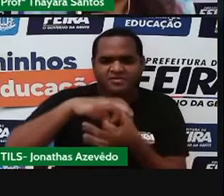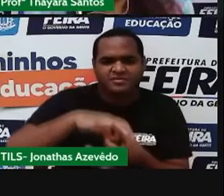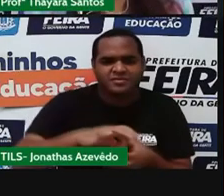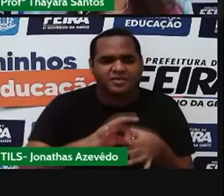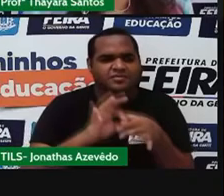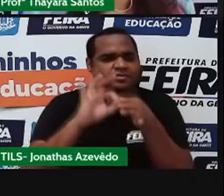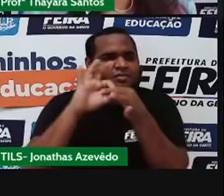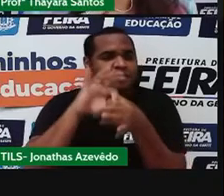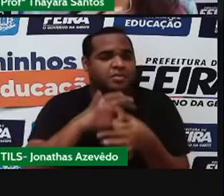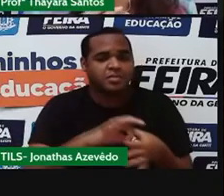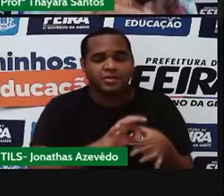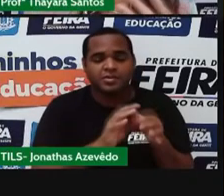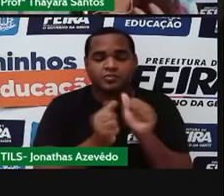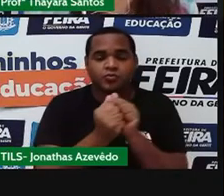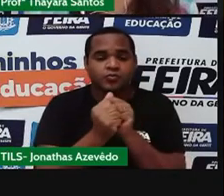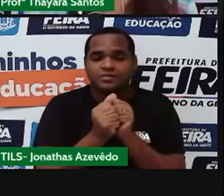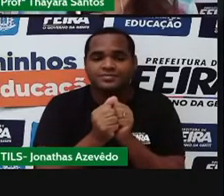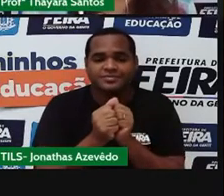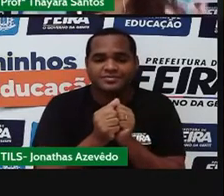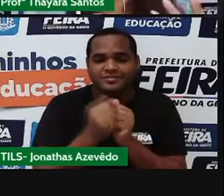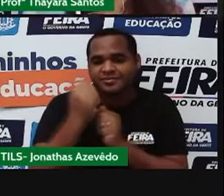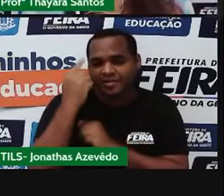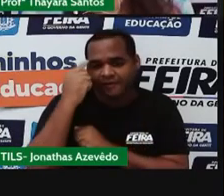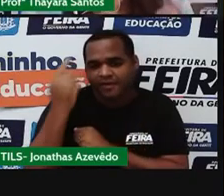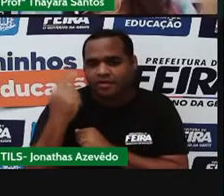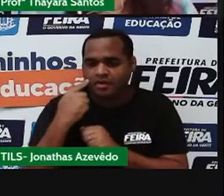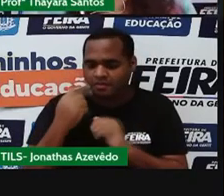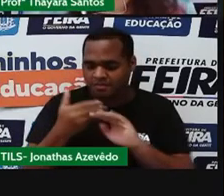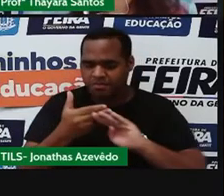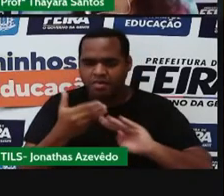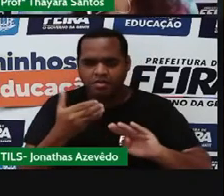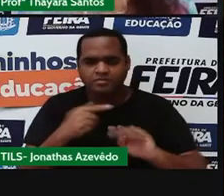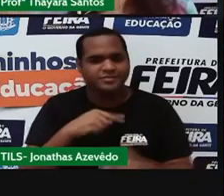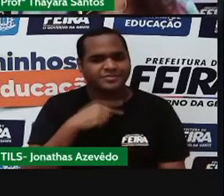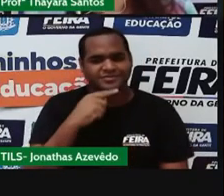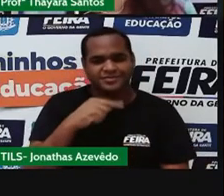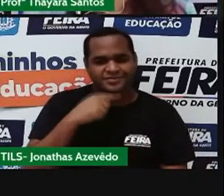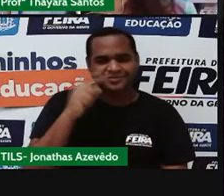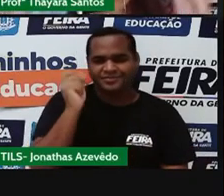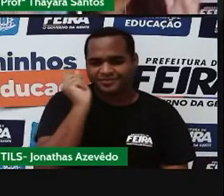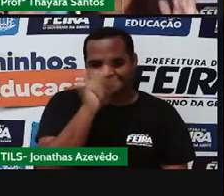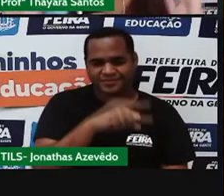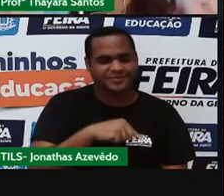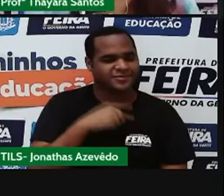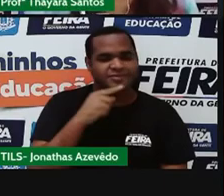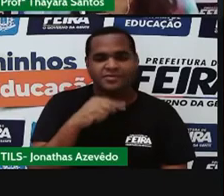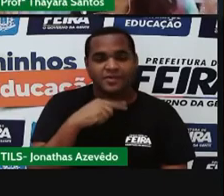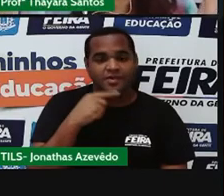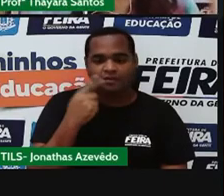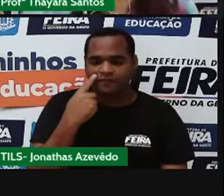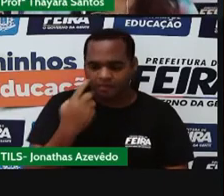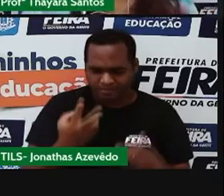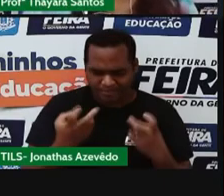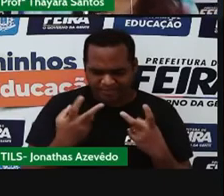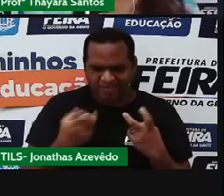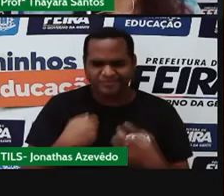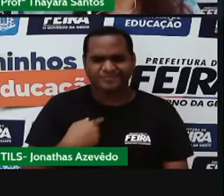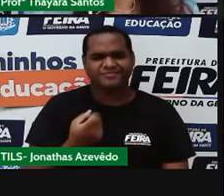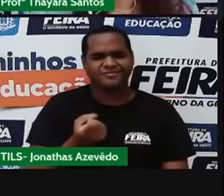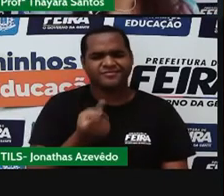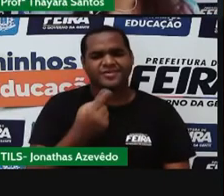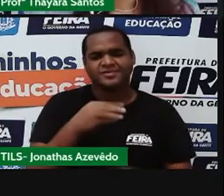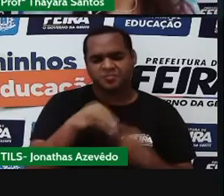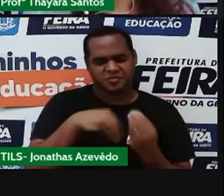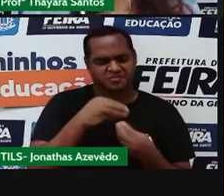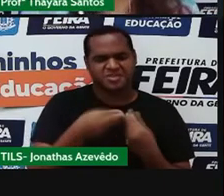ali entre si, que a gente não consegue fazer essa separação de onde está uma substância e onde está a outra. A gente olha e não vê, parece ser tudo a mesma